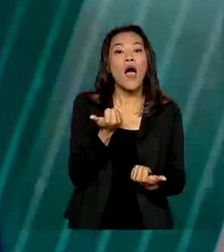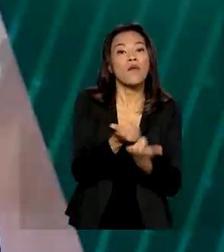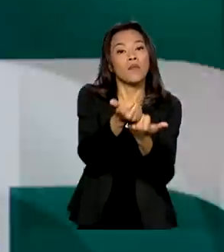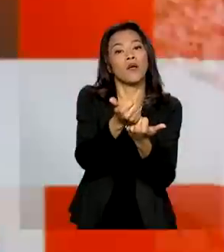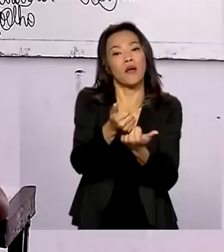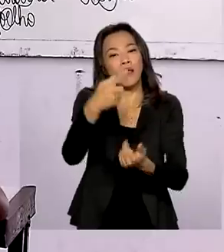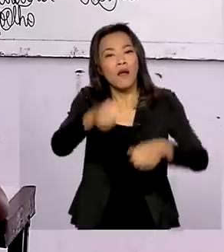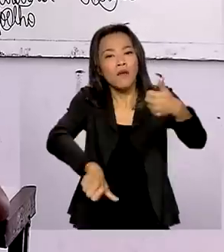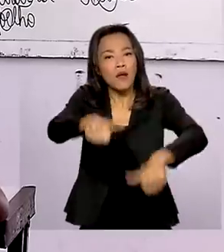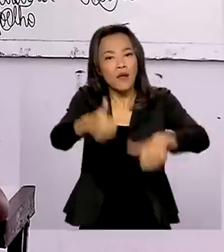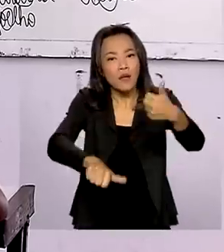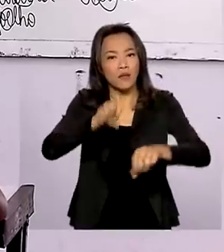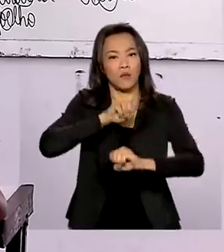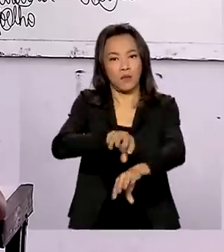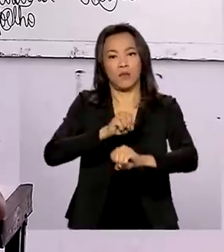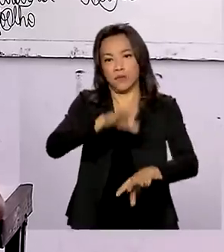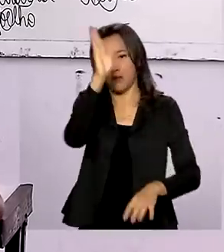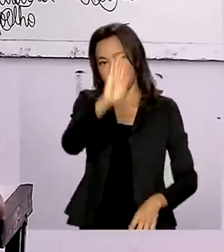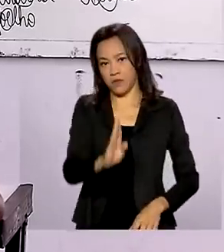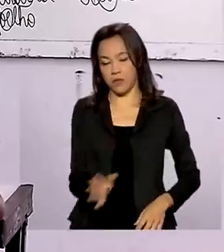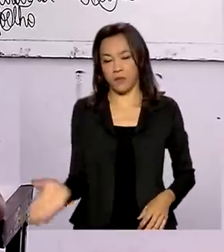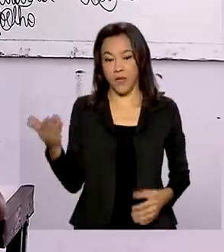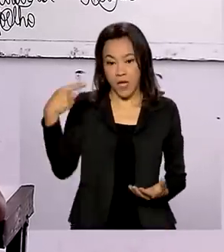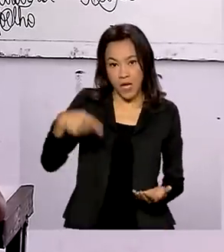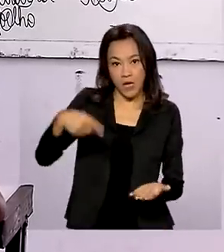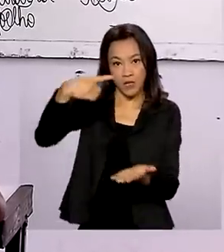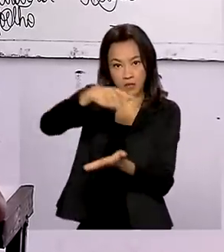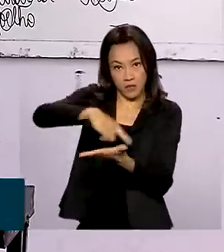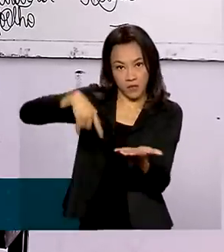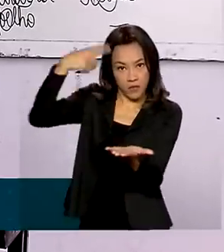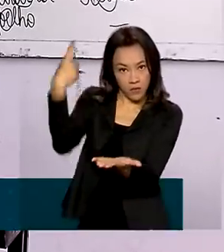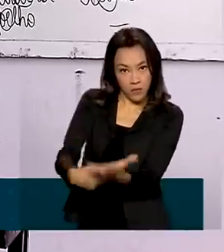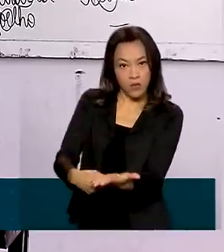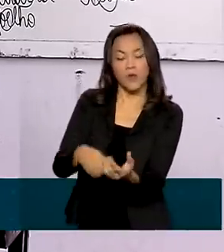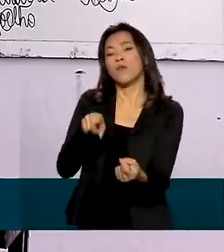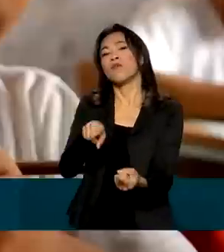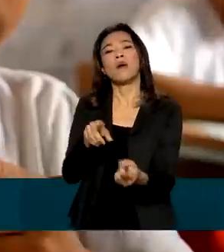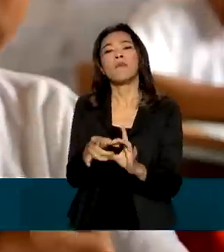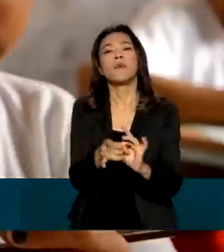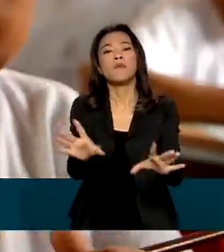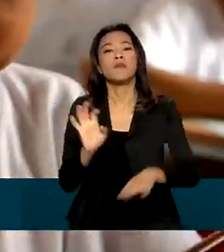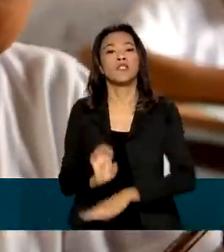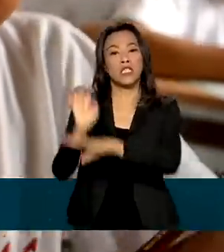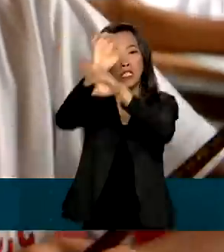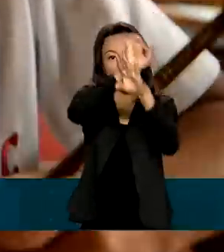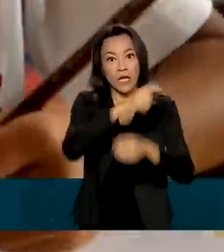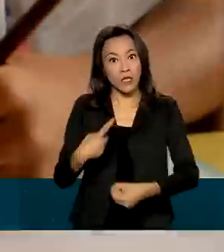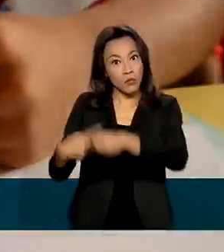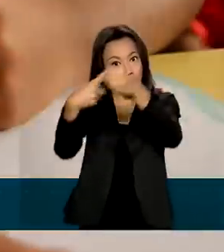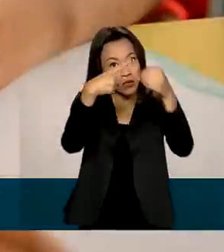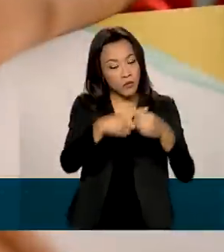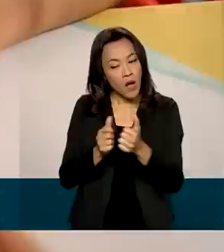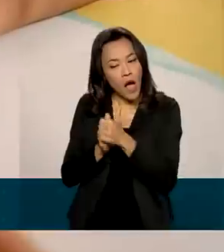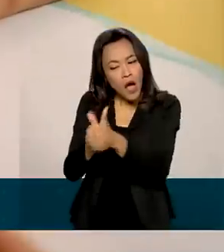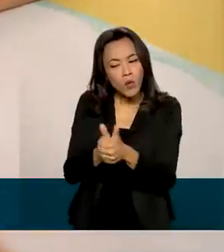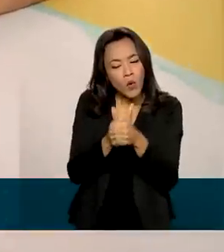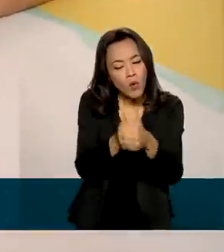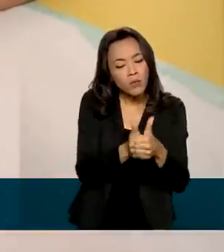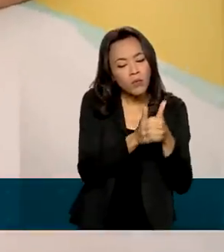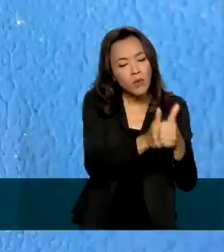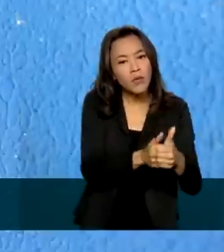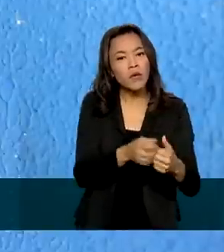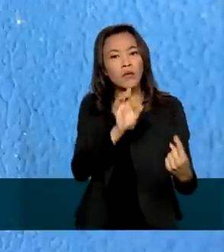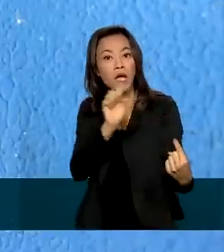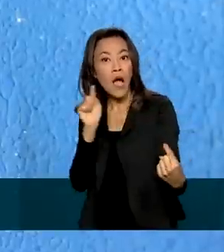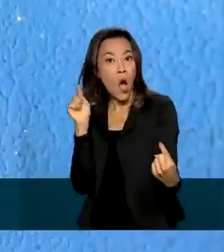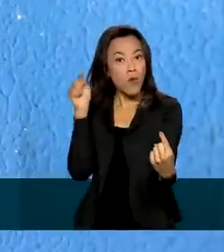brasileira. O acordo vai permitir que estados e municípios acompanhem como as metas estabelecidas no